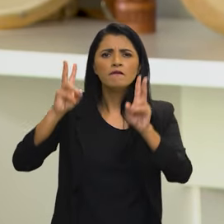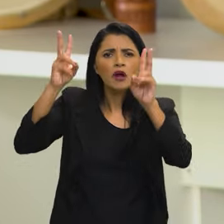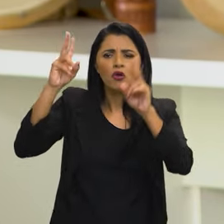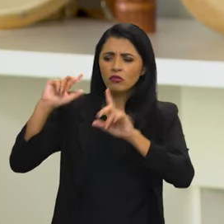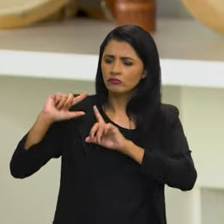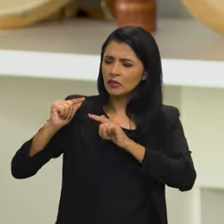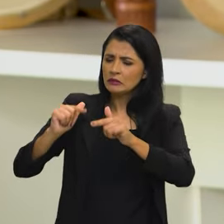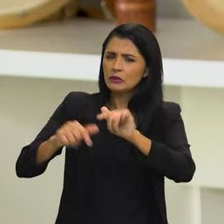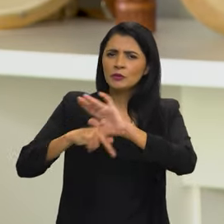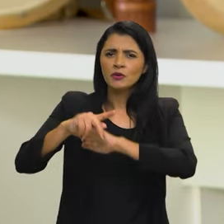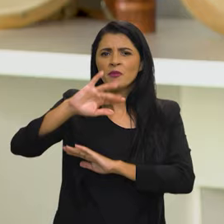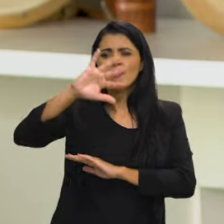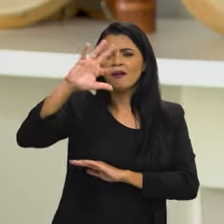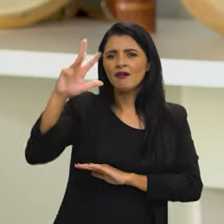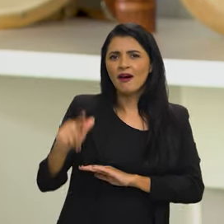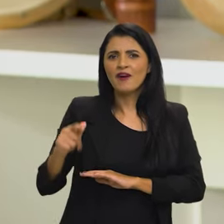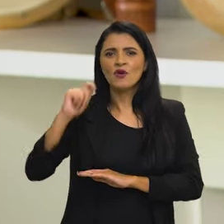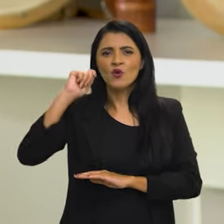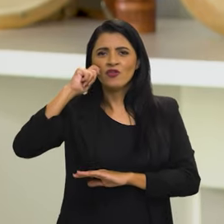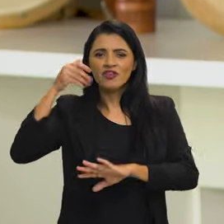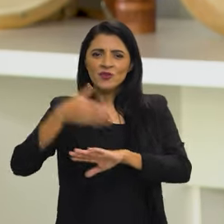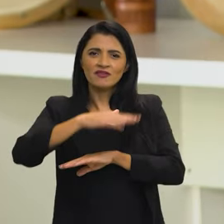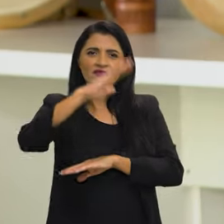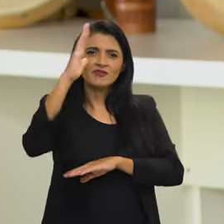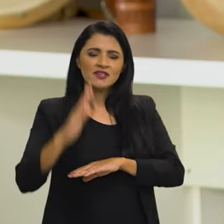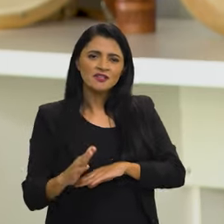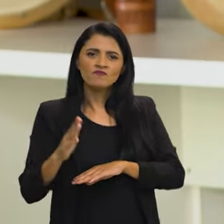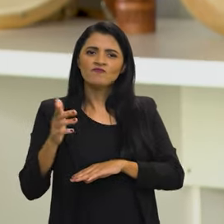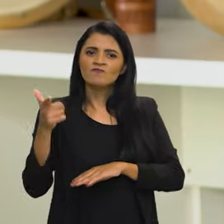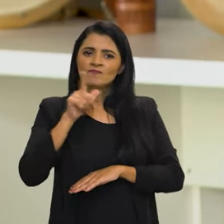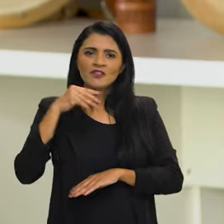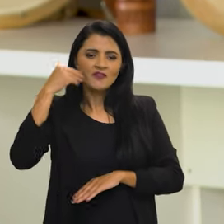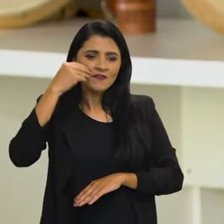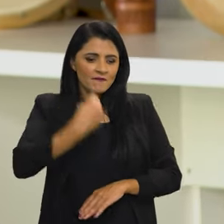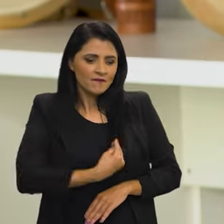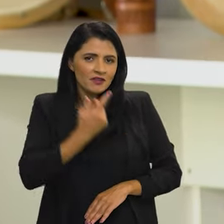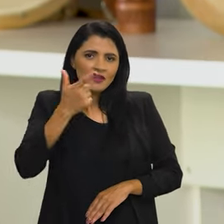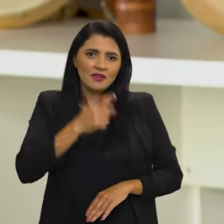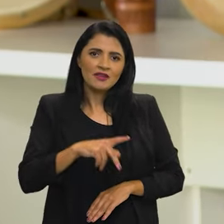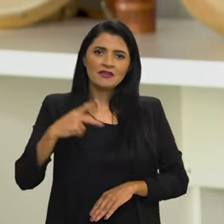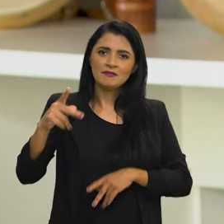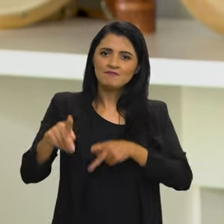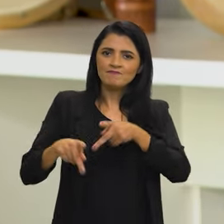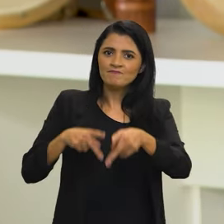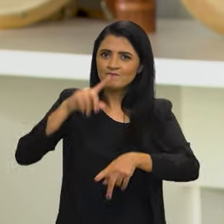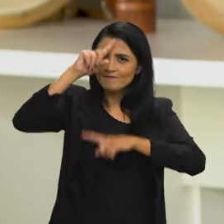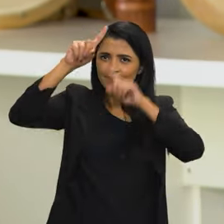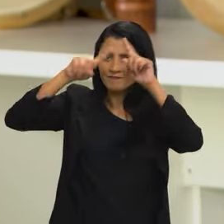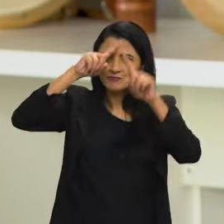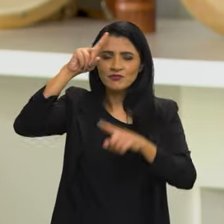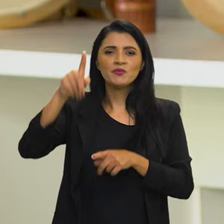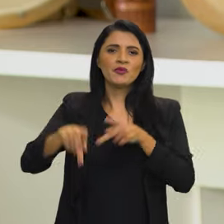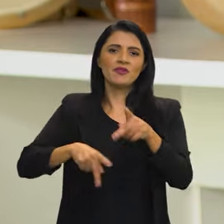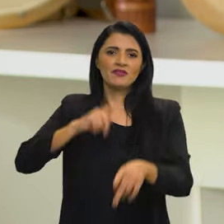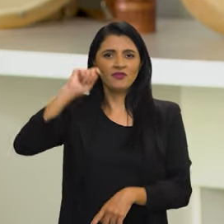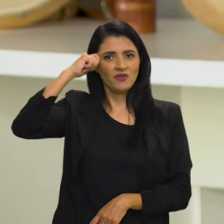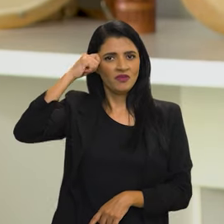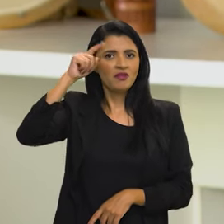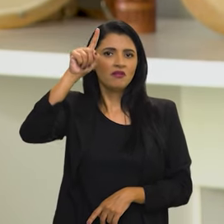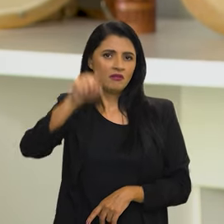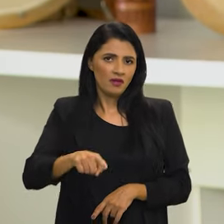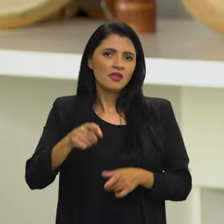tradições da África da vivência do negro no Brasil da reinvenção dessa população negra. Então é algo espetacular